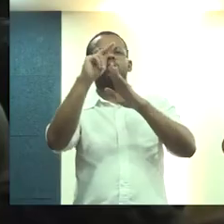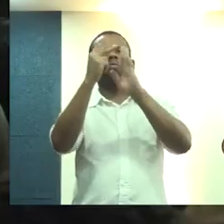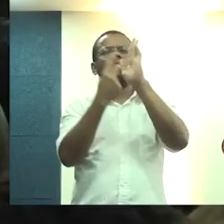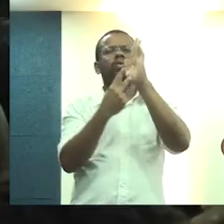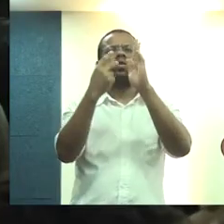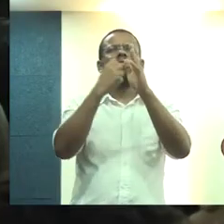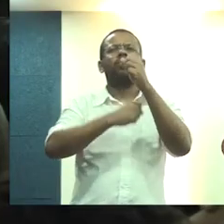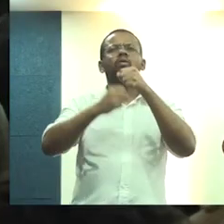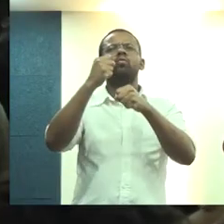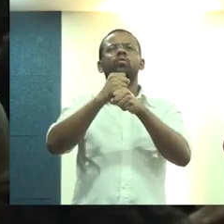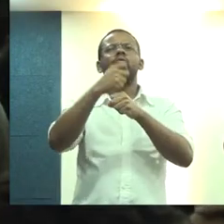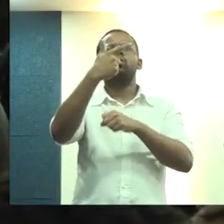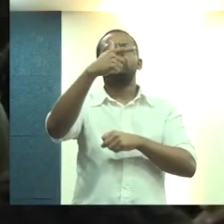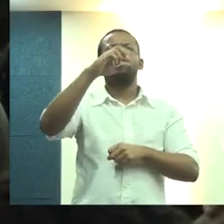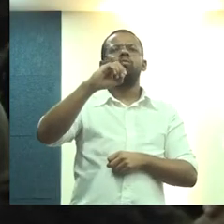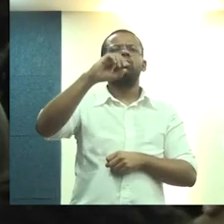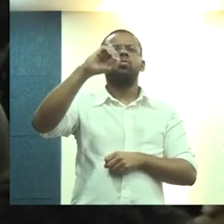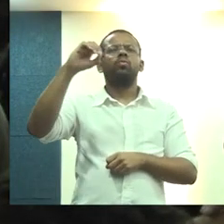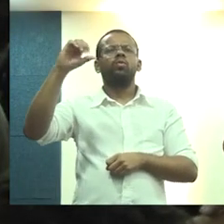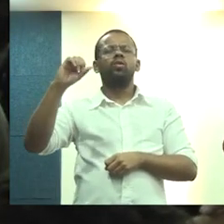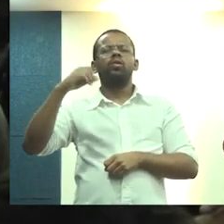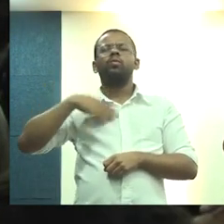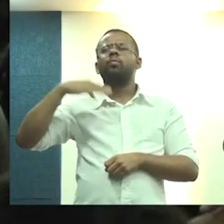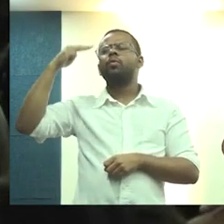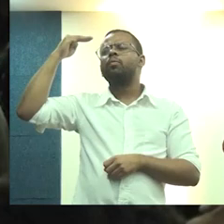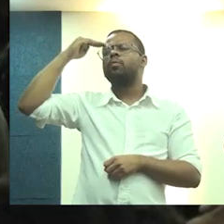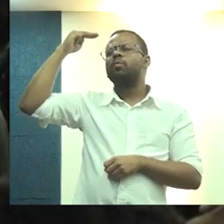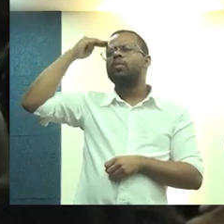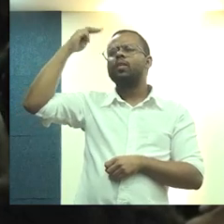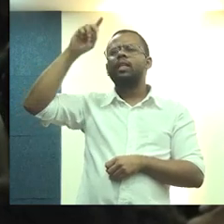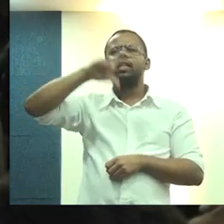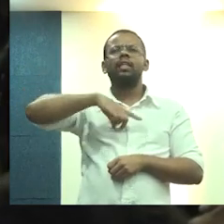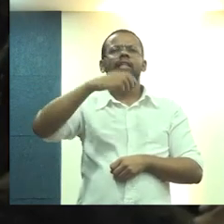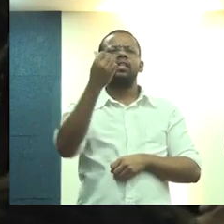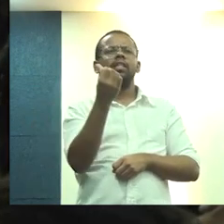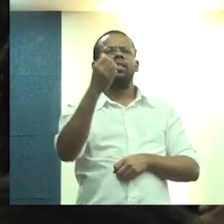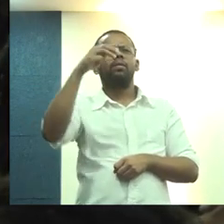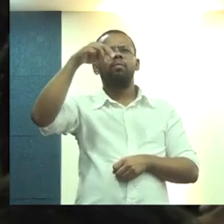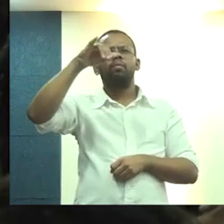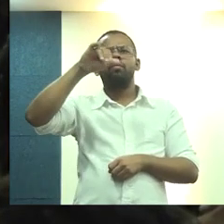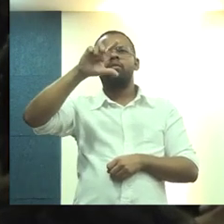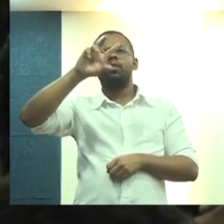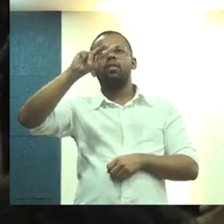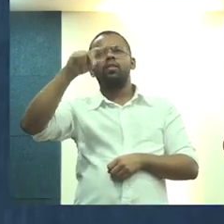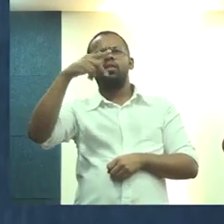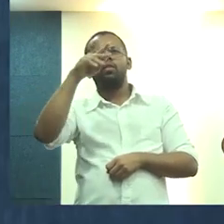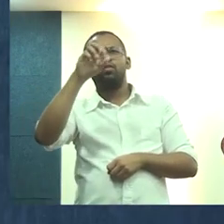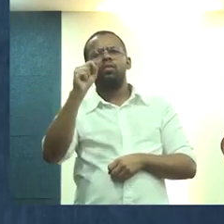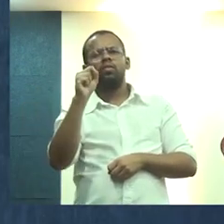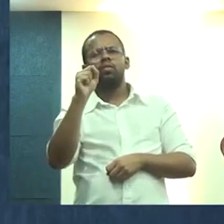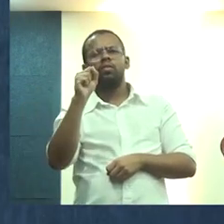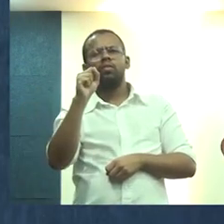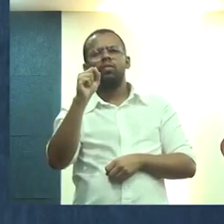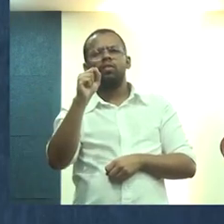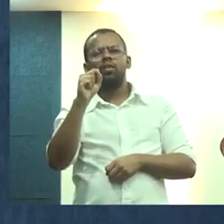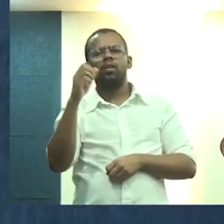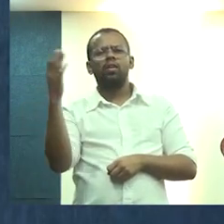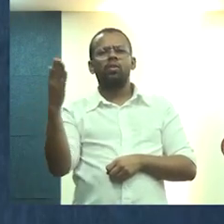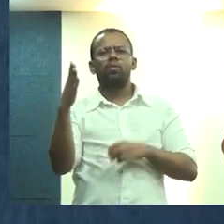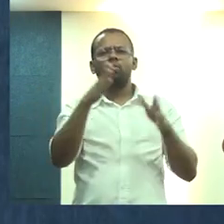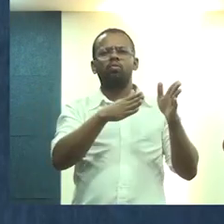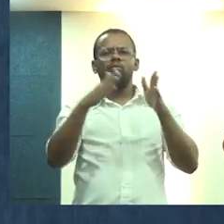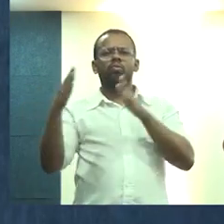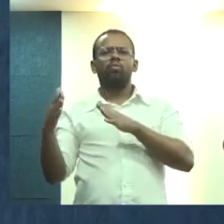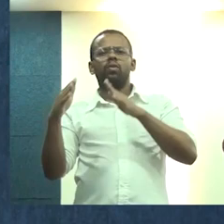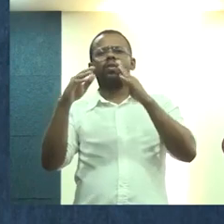foi lançado, para mim, na minha memória, a gente tinha seis milhões de déficit habitacional. E a gente passou